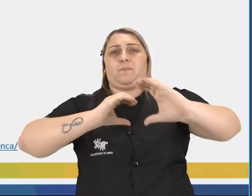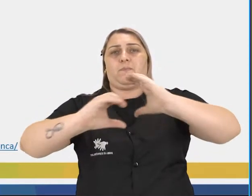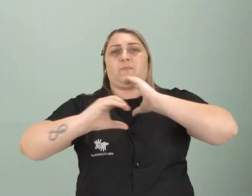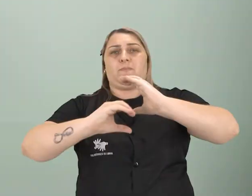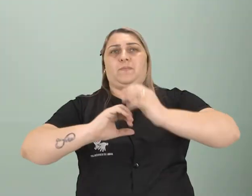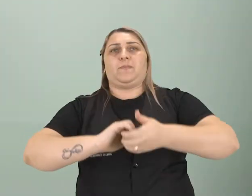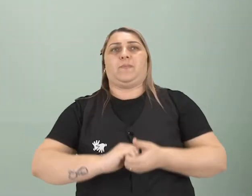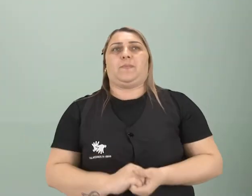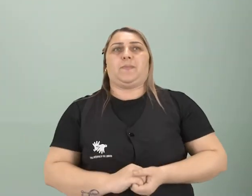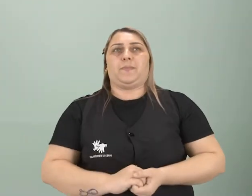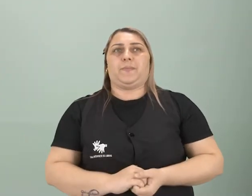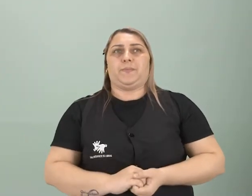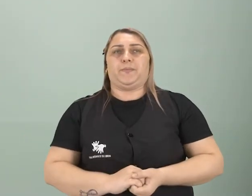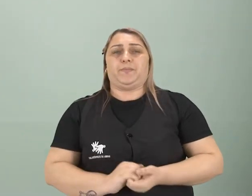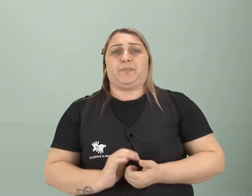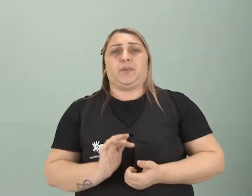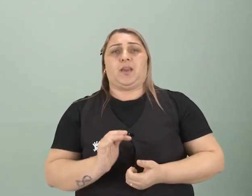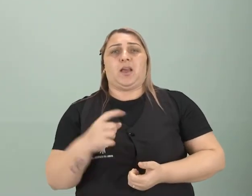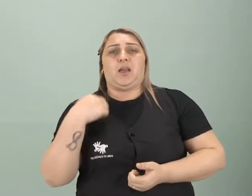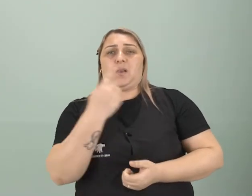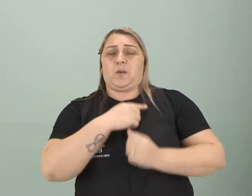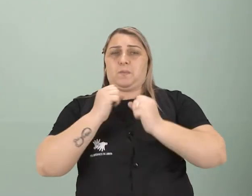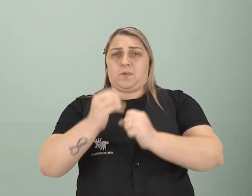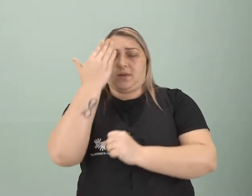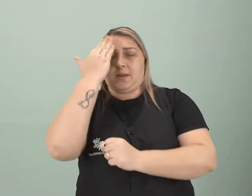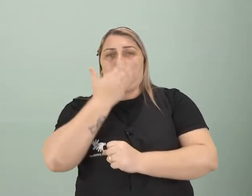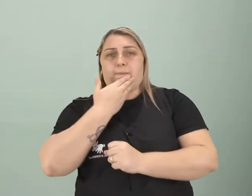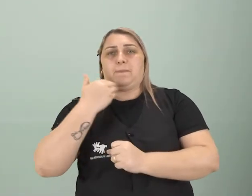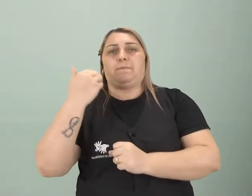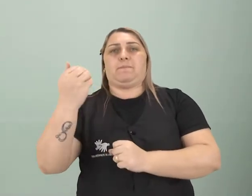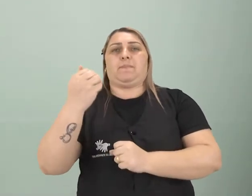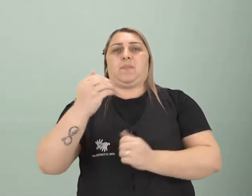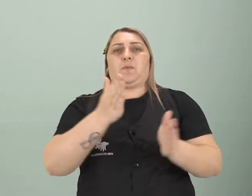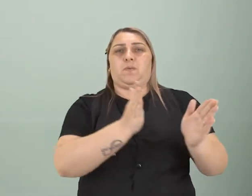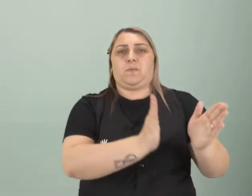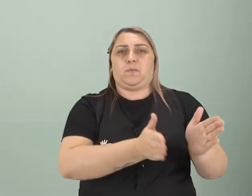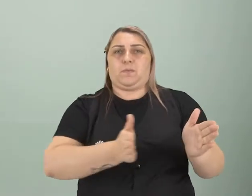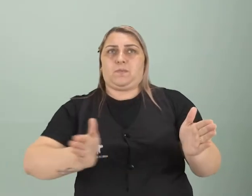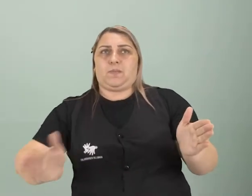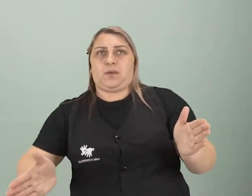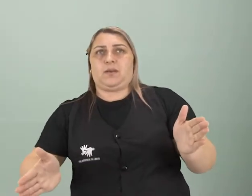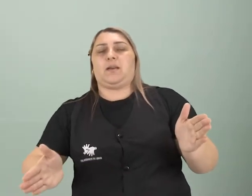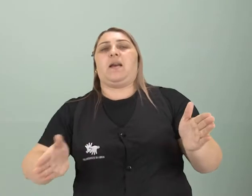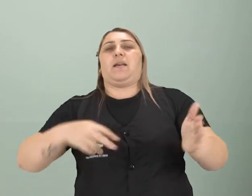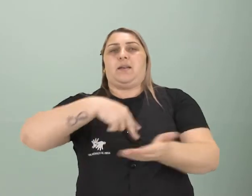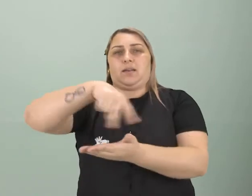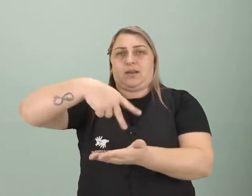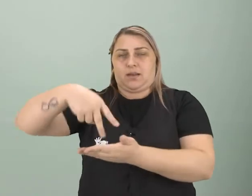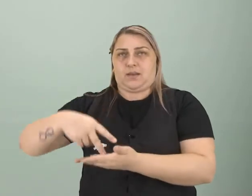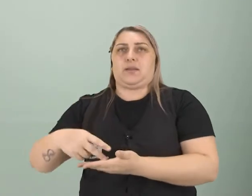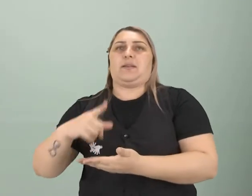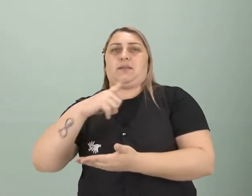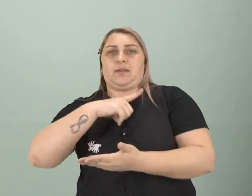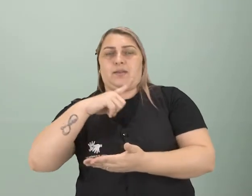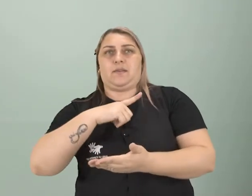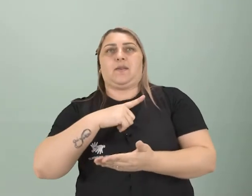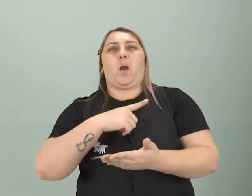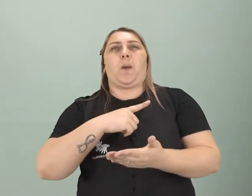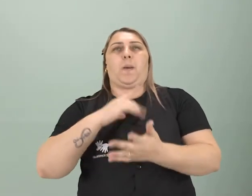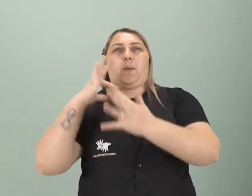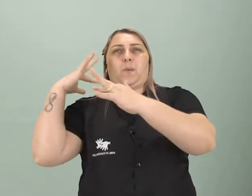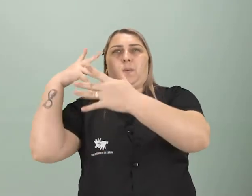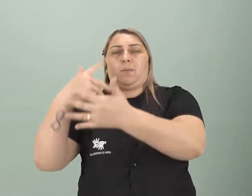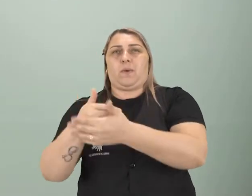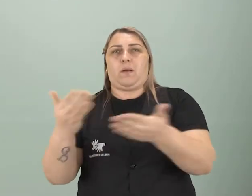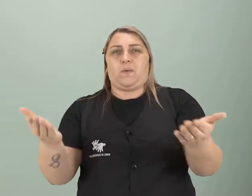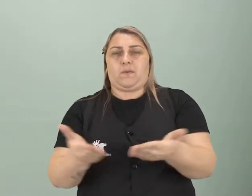comunicar. Para que a gente possa entender melhor sobre esses períodos históricos que a dança percorreu, vamos fazer um breve